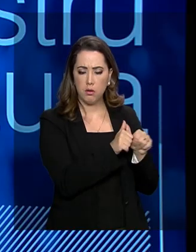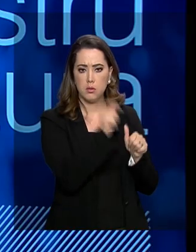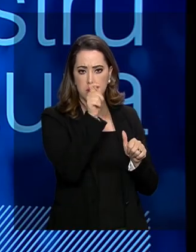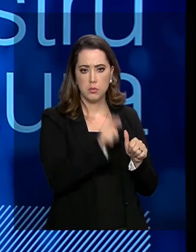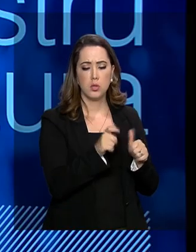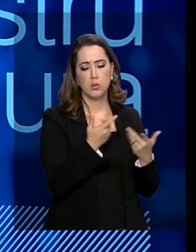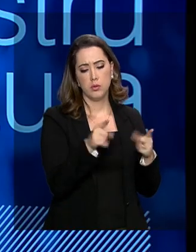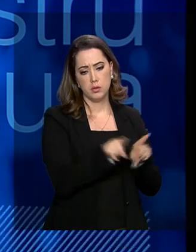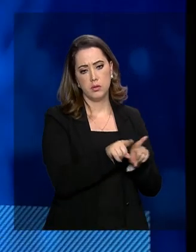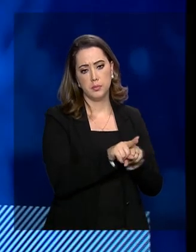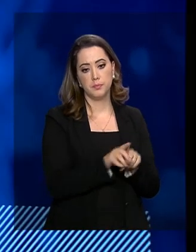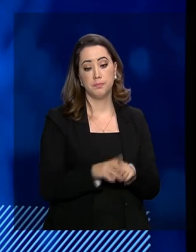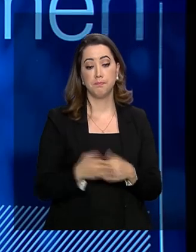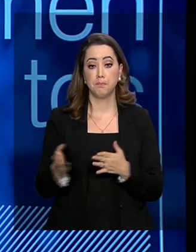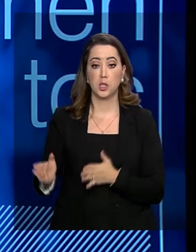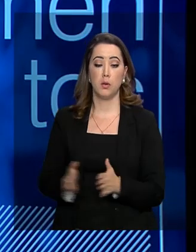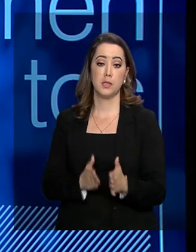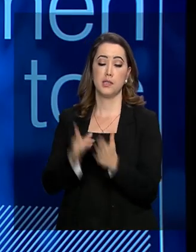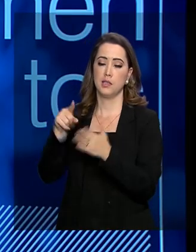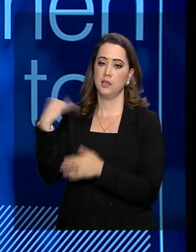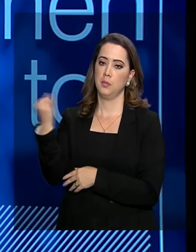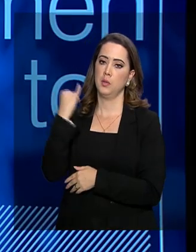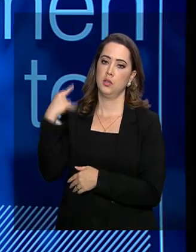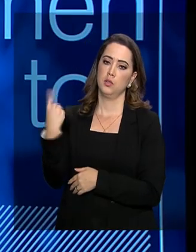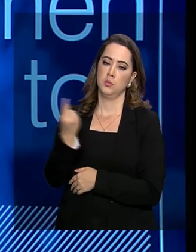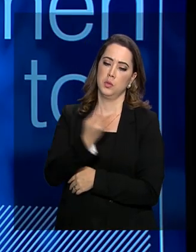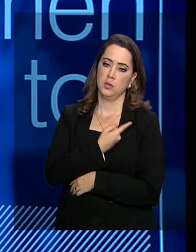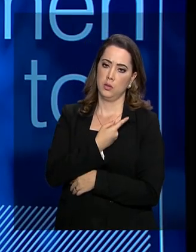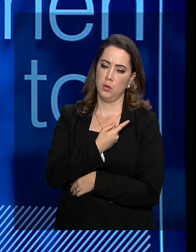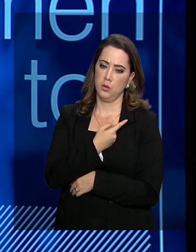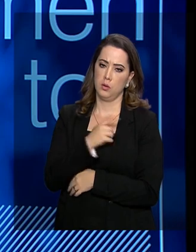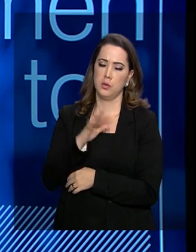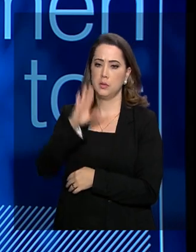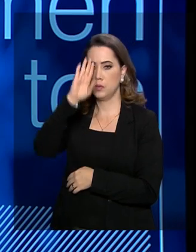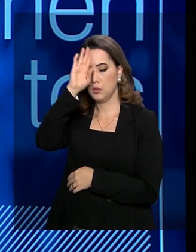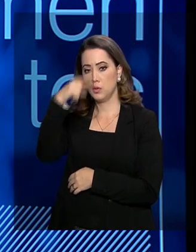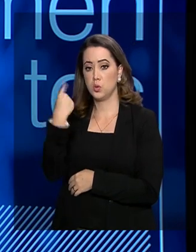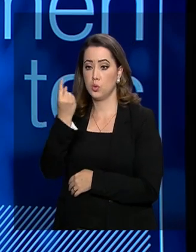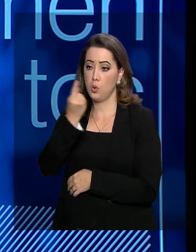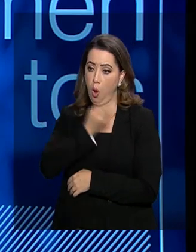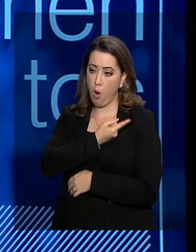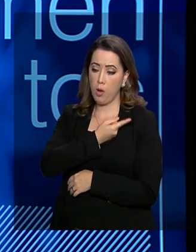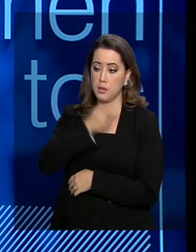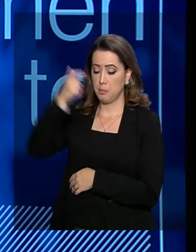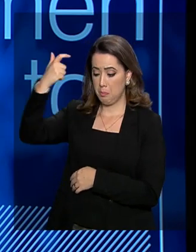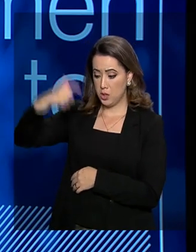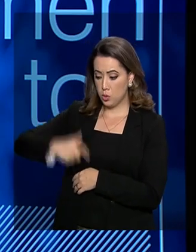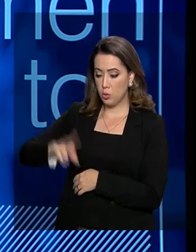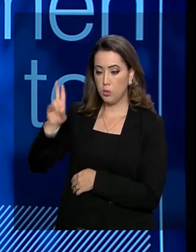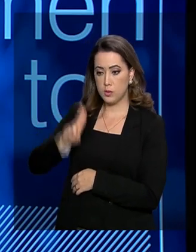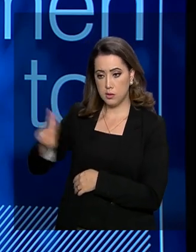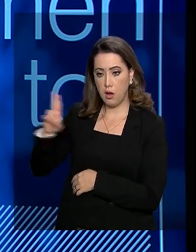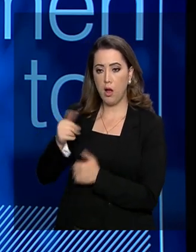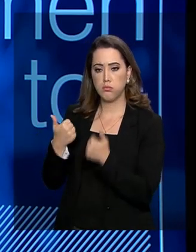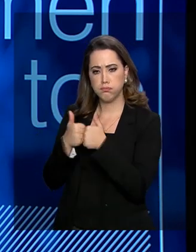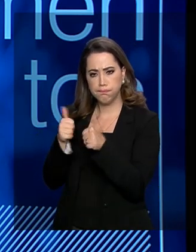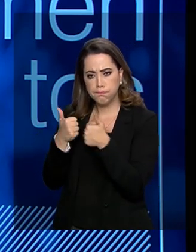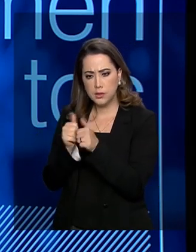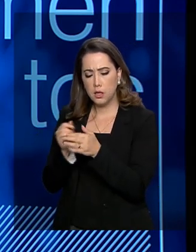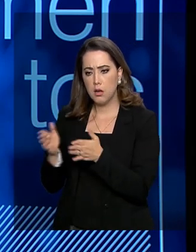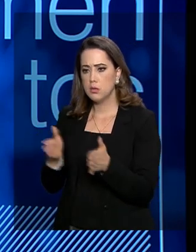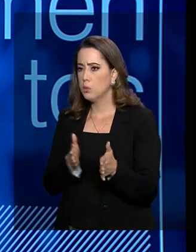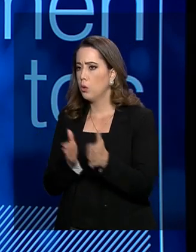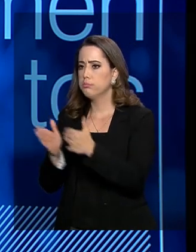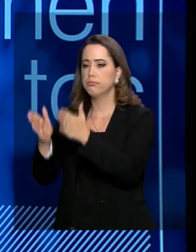extremamente importantes para nós, principalmente nós, passageiros, utilizamos muito a ferrovia para se deslocar, origem e destino.